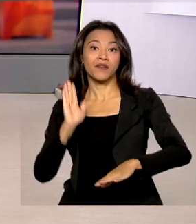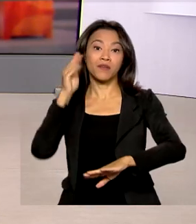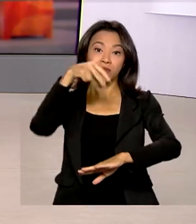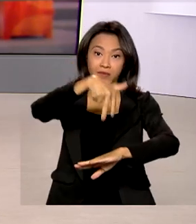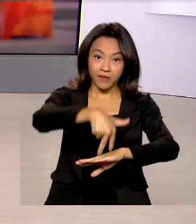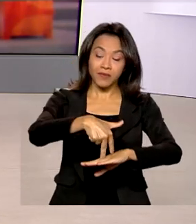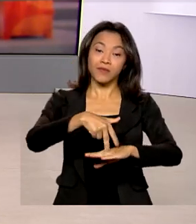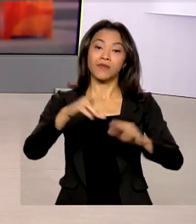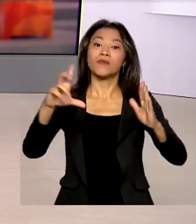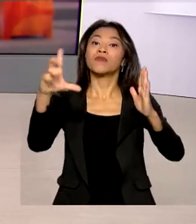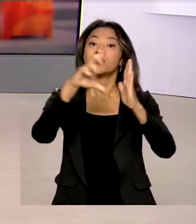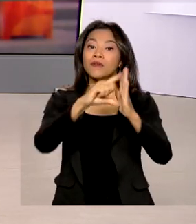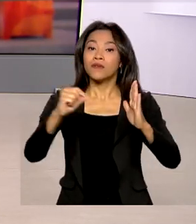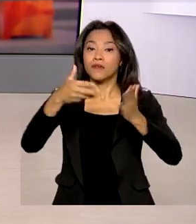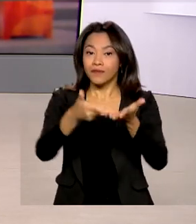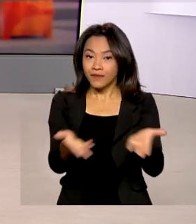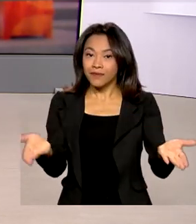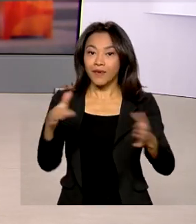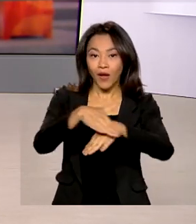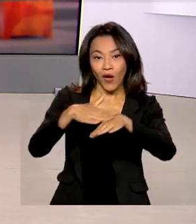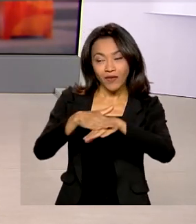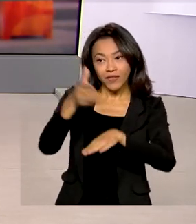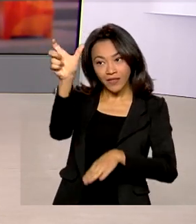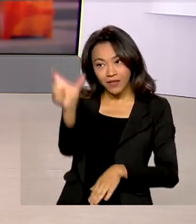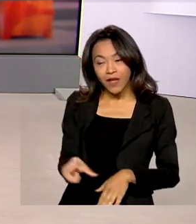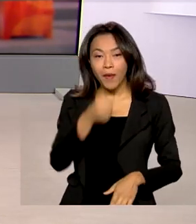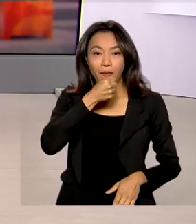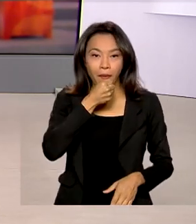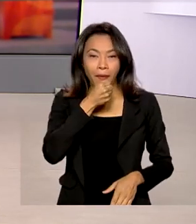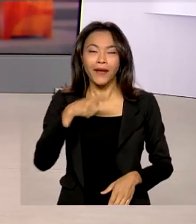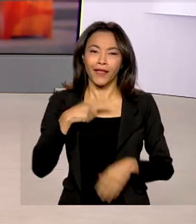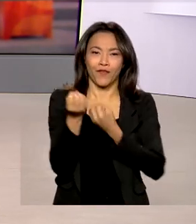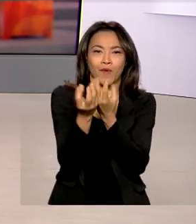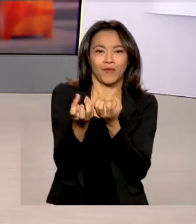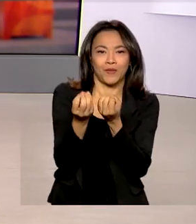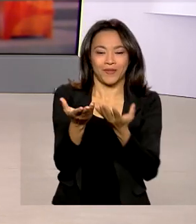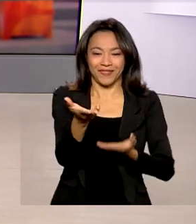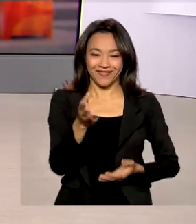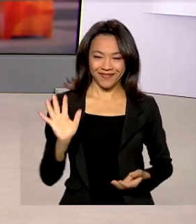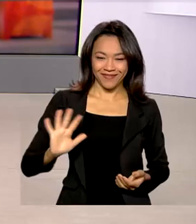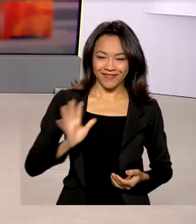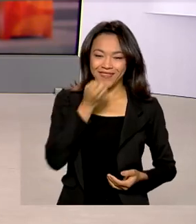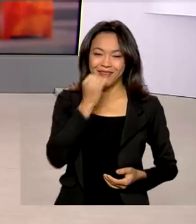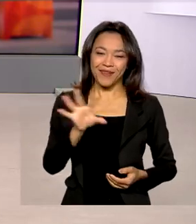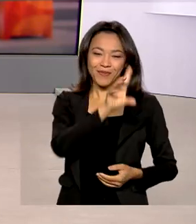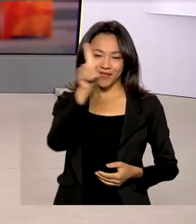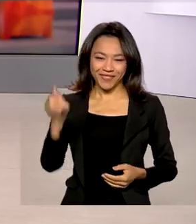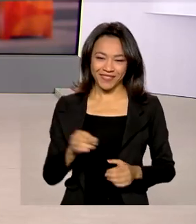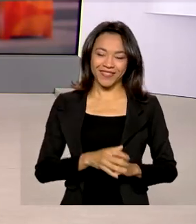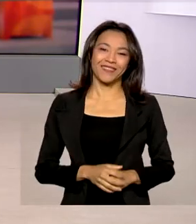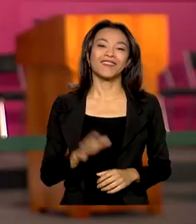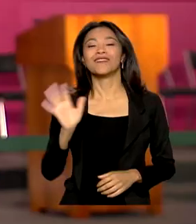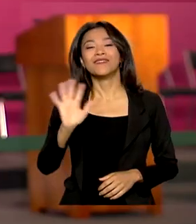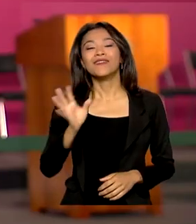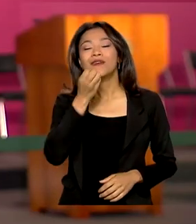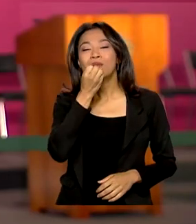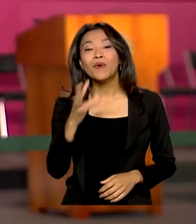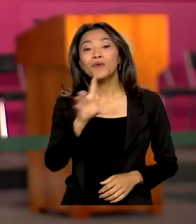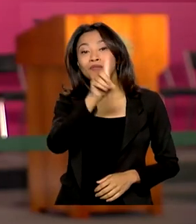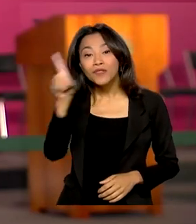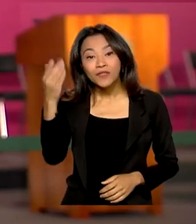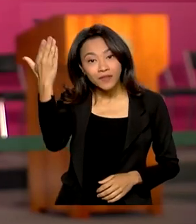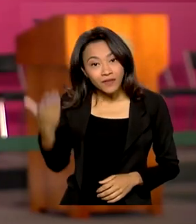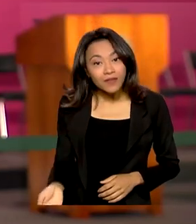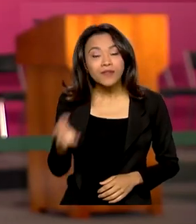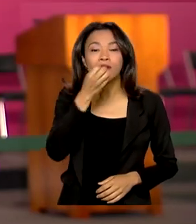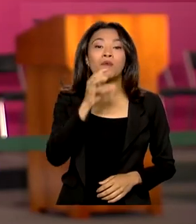conversar com a repórter Márcia Fernandes, que tem mais informações ao vivo. Olá, Márcia, bom dia pra você. Oi, Luciana, bom dia pra você, bom dia